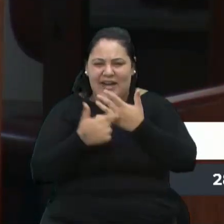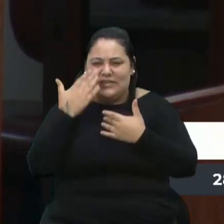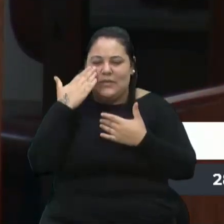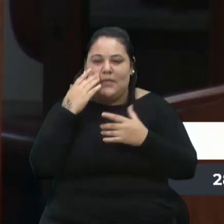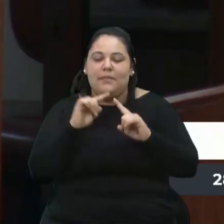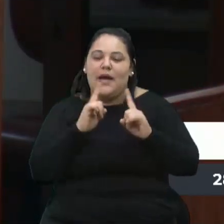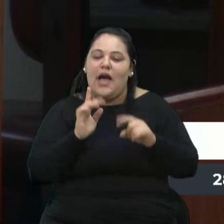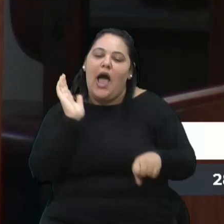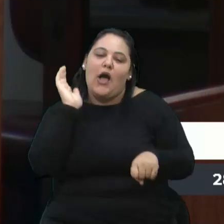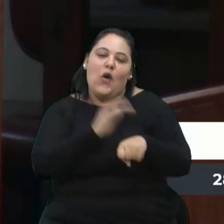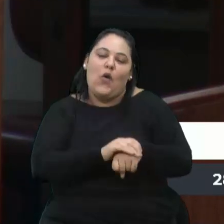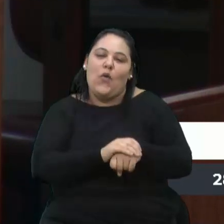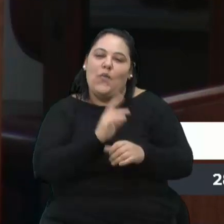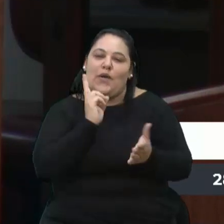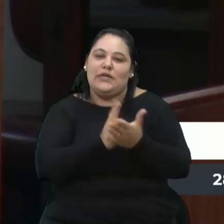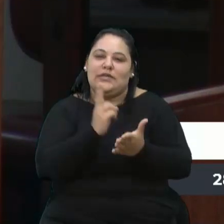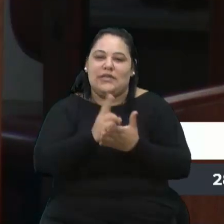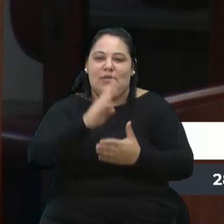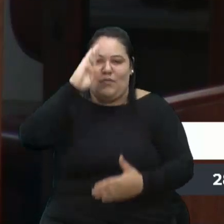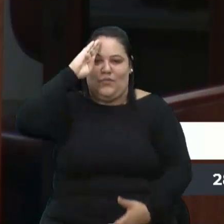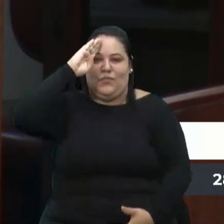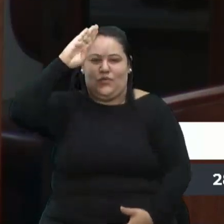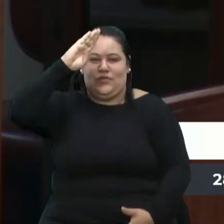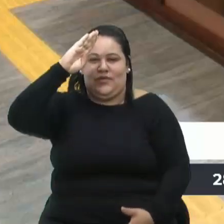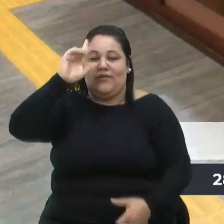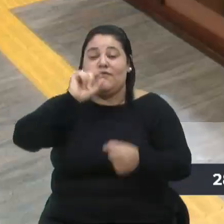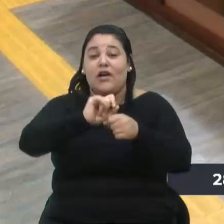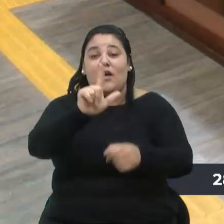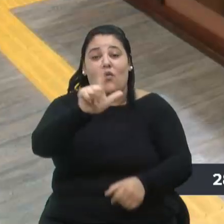sempre do Bolsonaro. Faz o L que dá certo. Vamos lá.